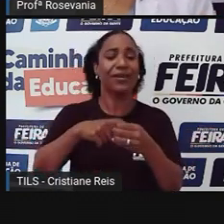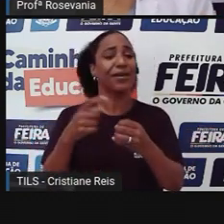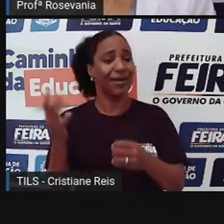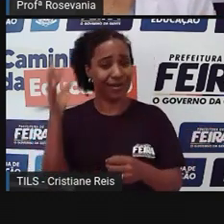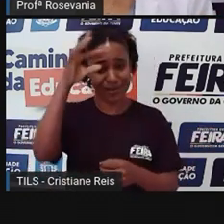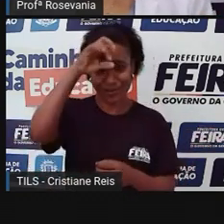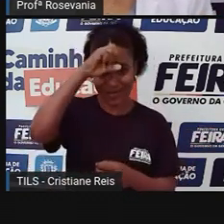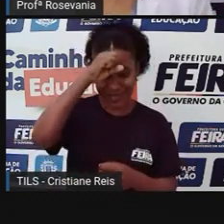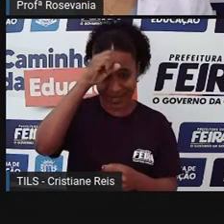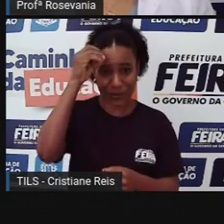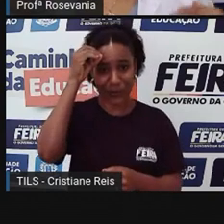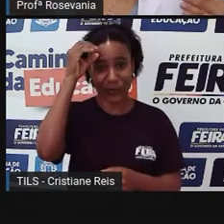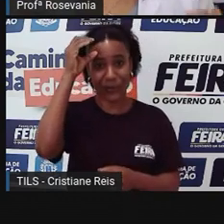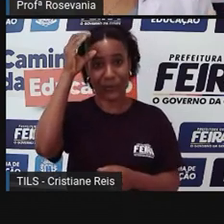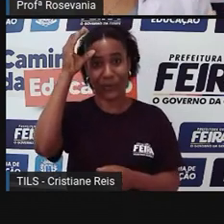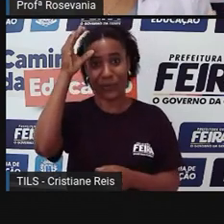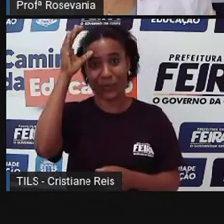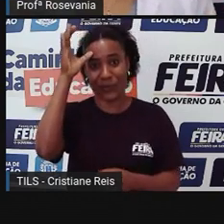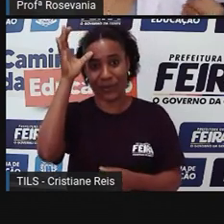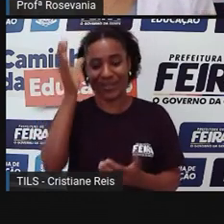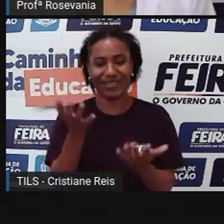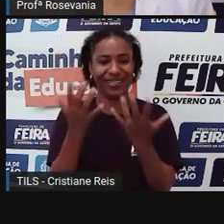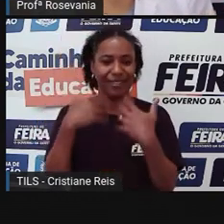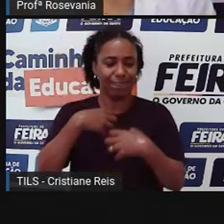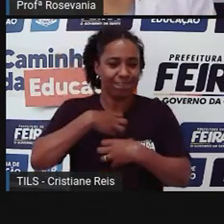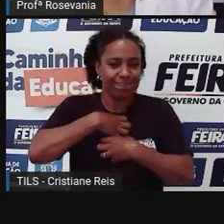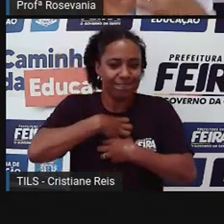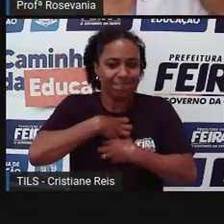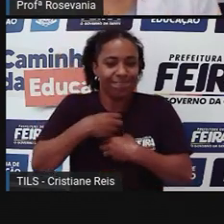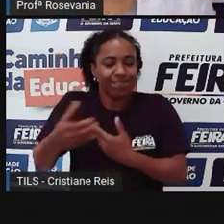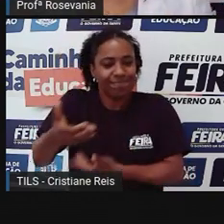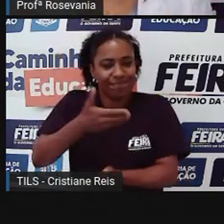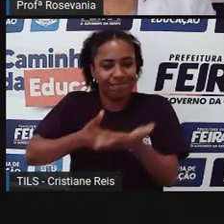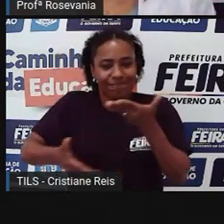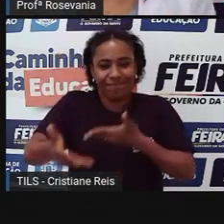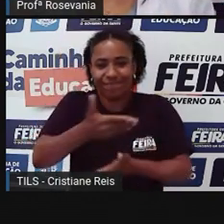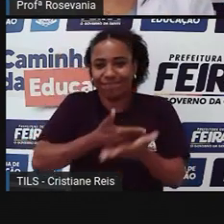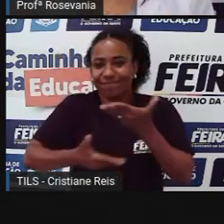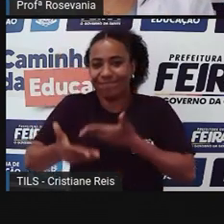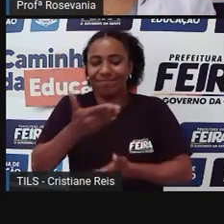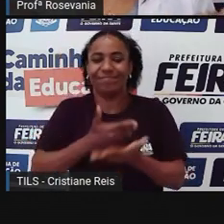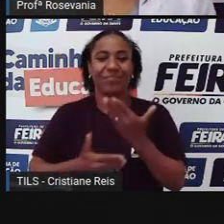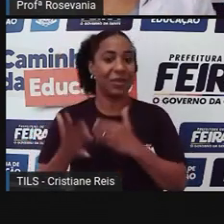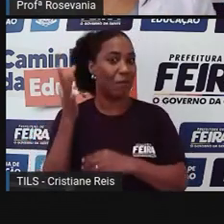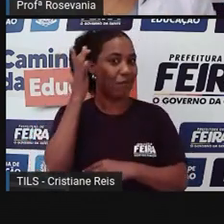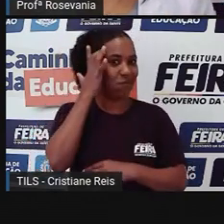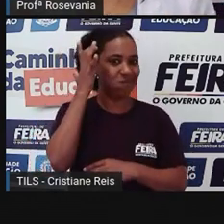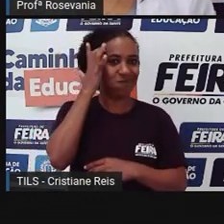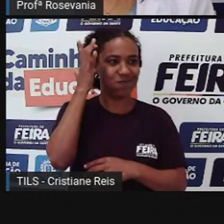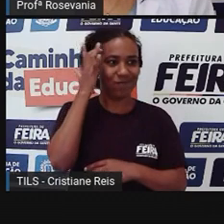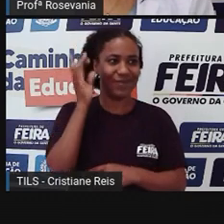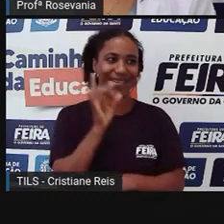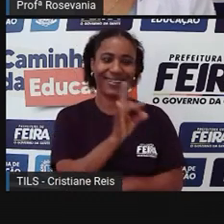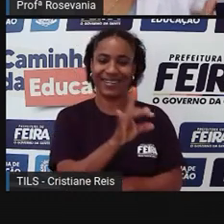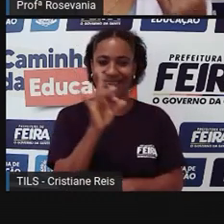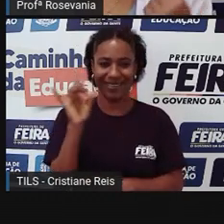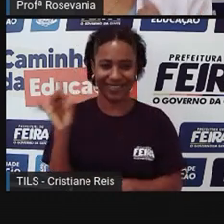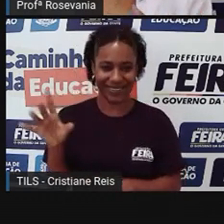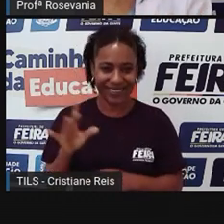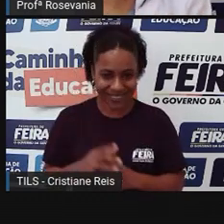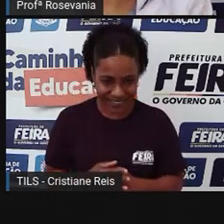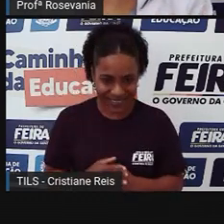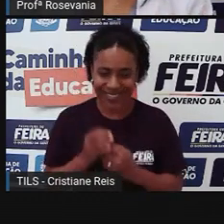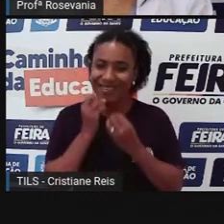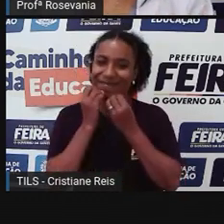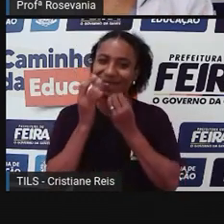construir pessoas com sentimentos, com saberes e com toda essa diversidade que cada pessoa tem para oferecer. Então, sejam